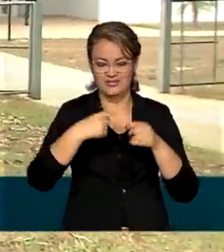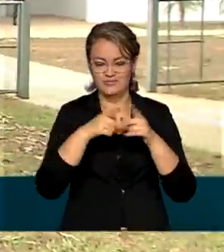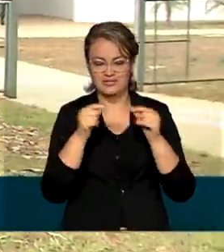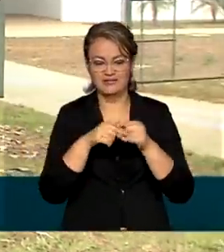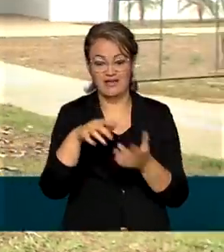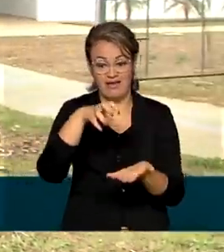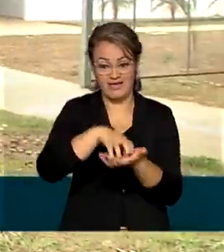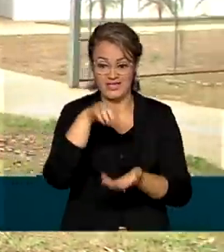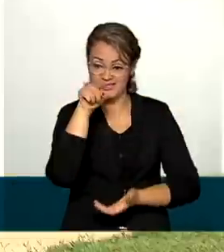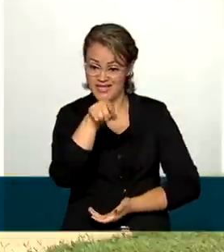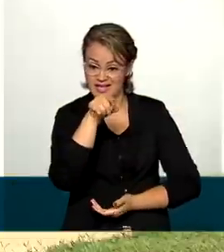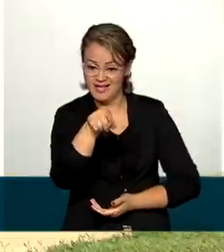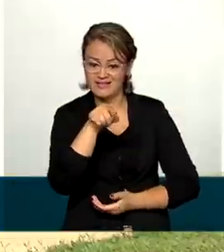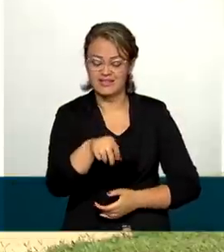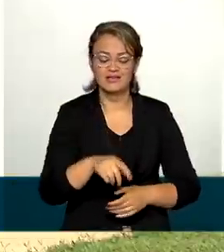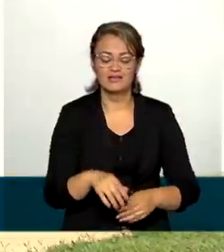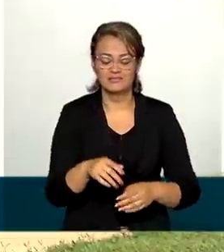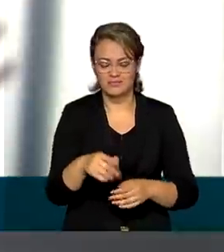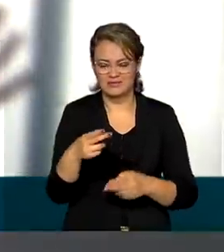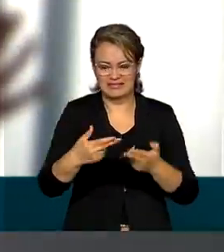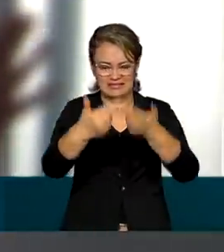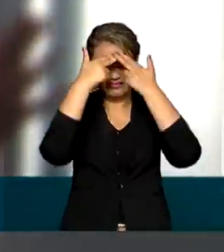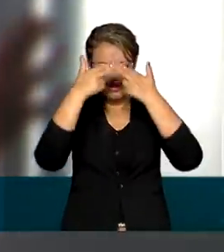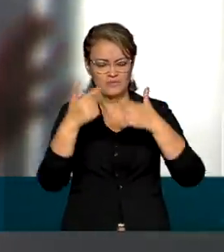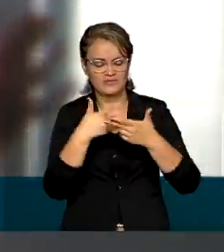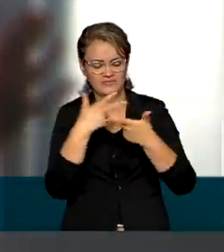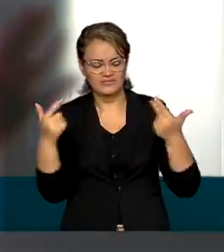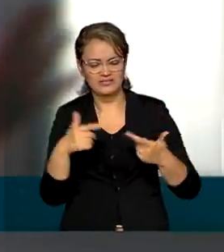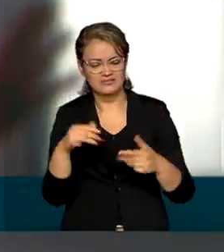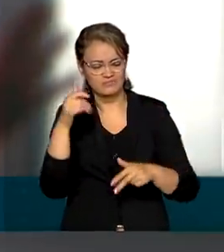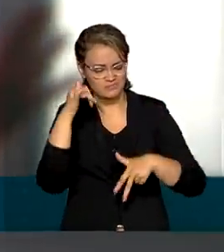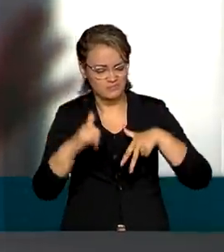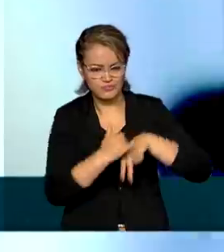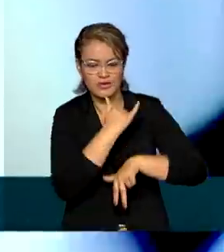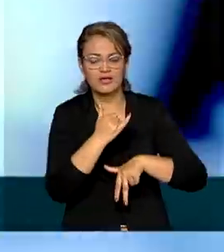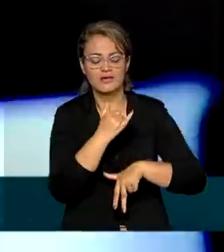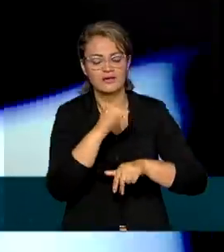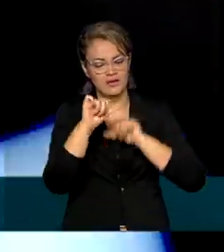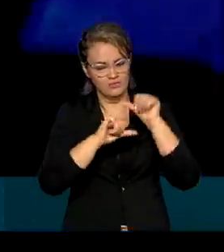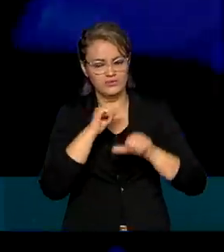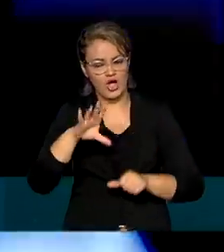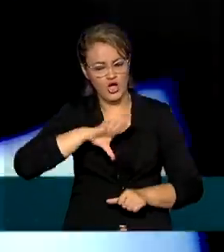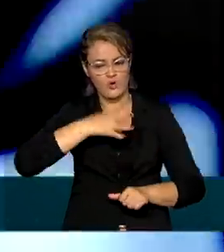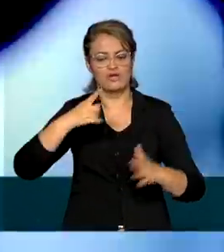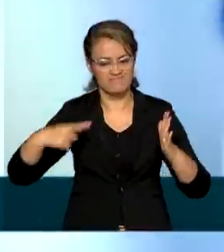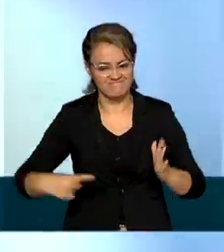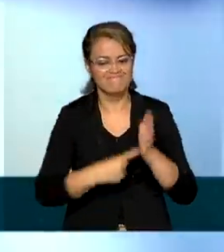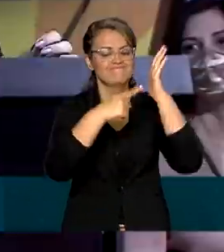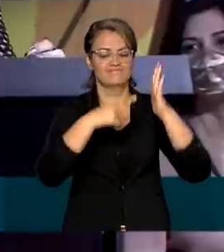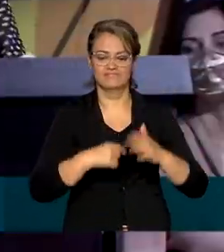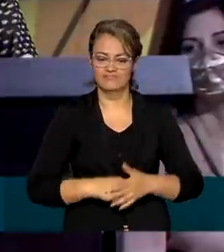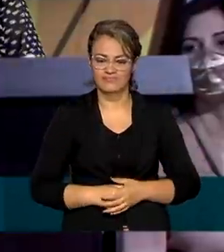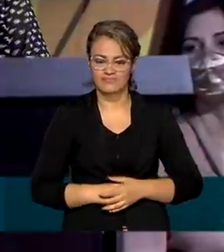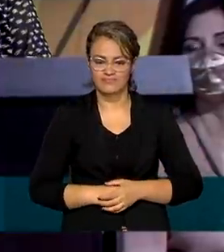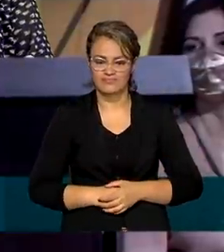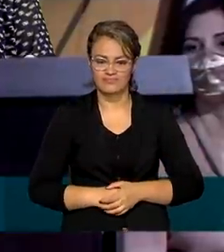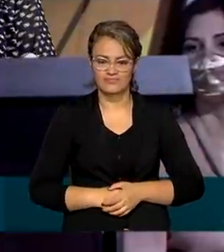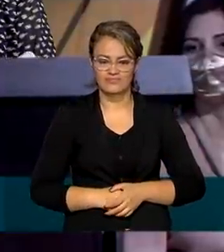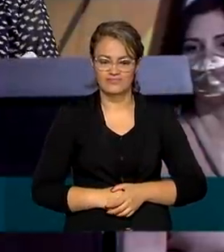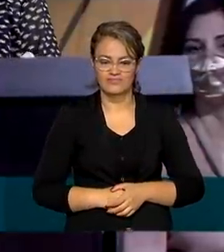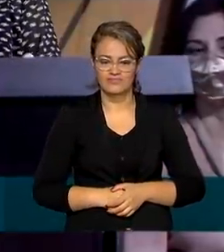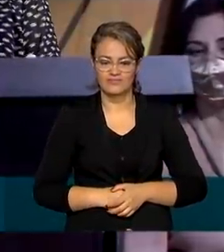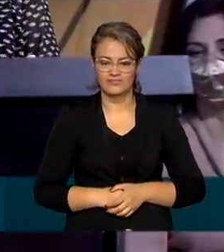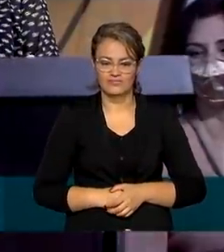espaço busca transformar o trauma sofrido pelas vítimas em coragem para denunciar as agressões. Quando a mulher